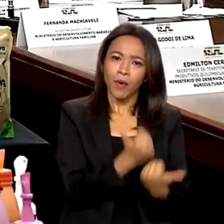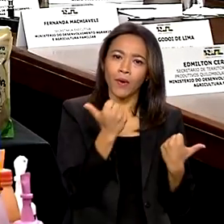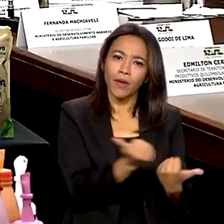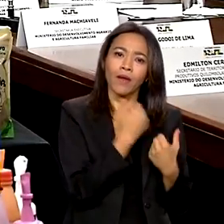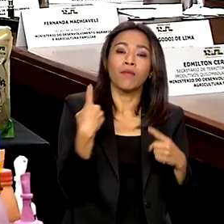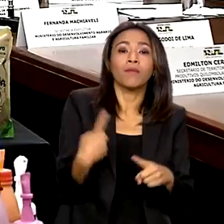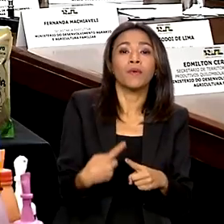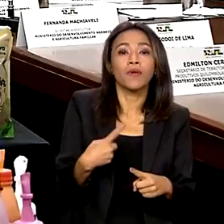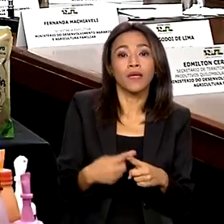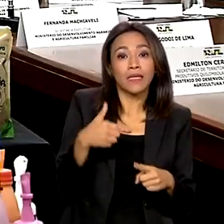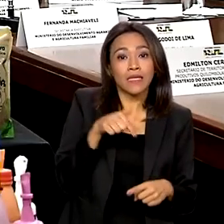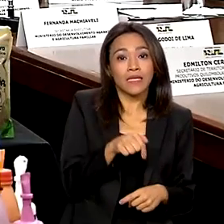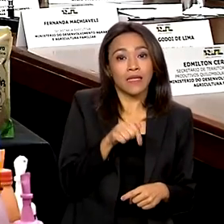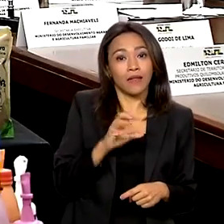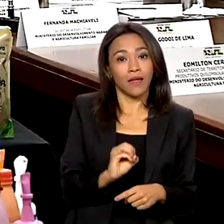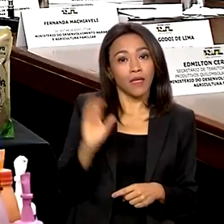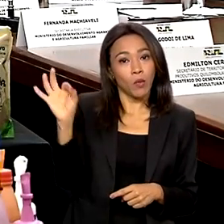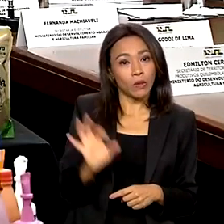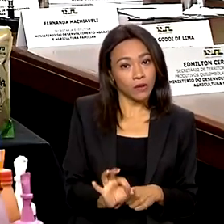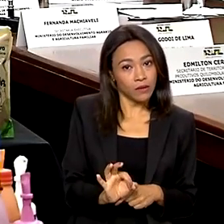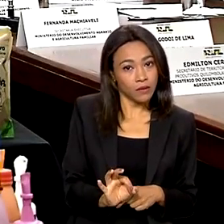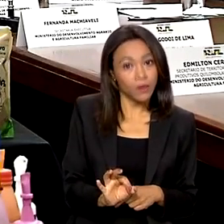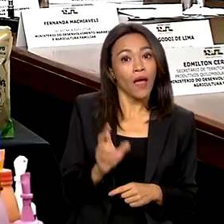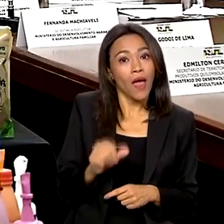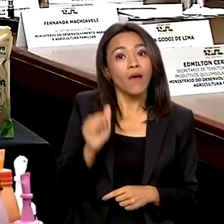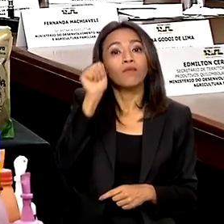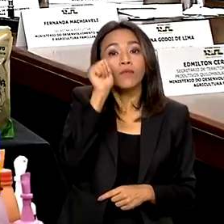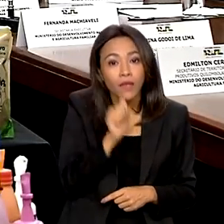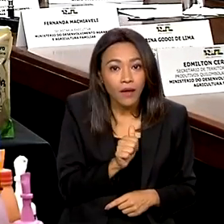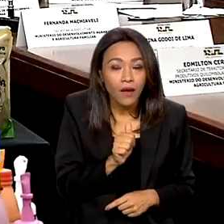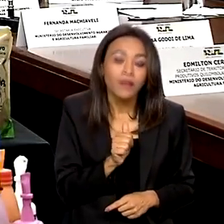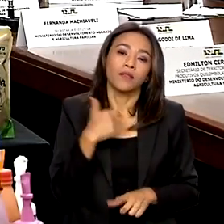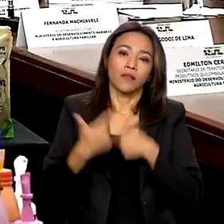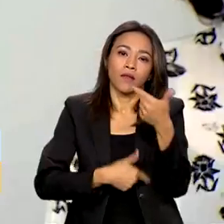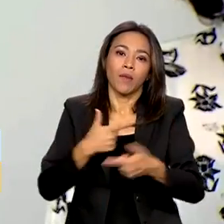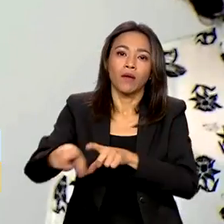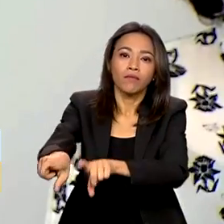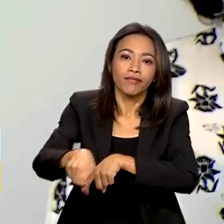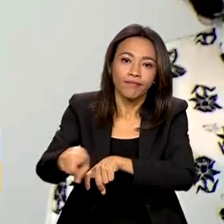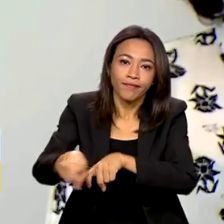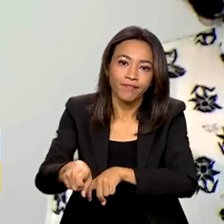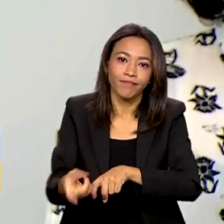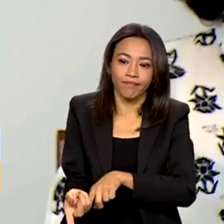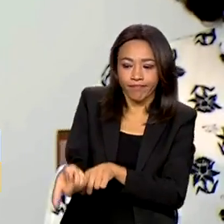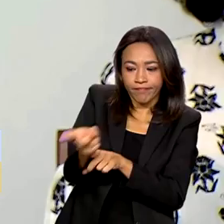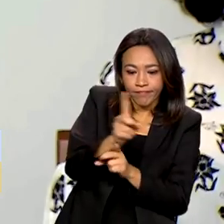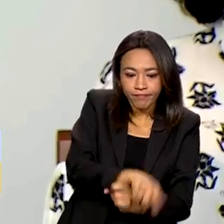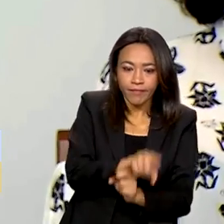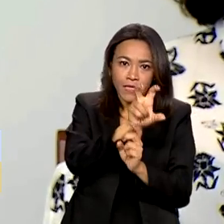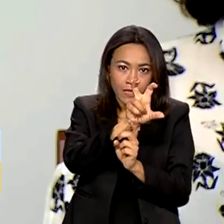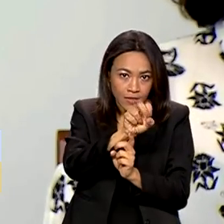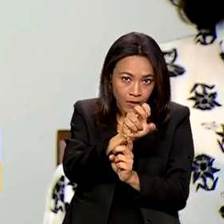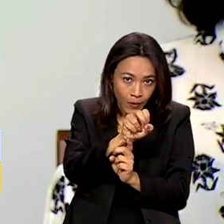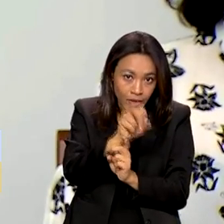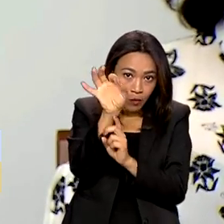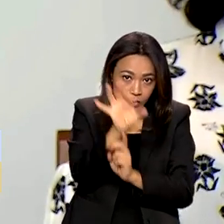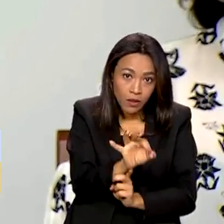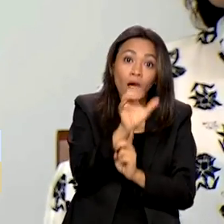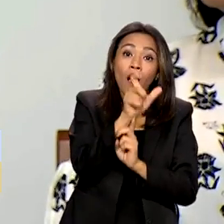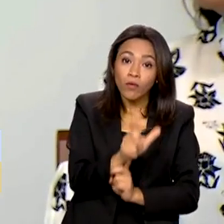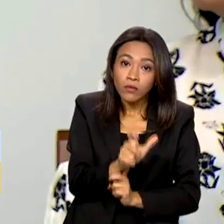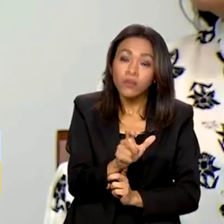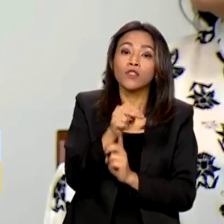% são agricultoras, são mulheres agricultoras. 50% do Nordeste